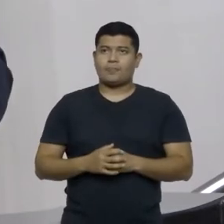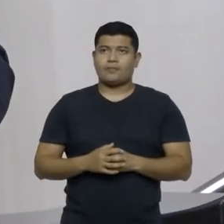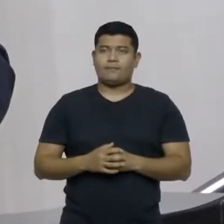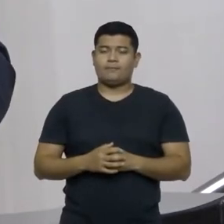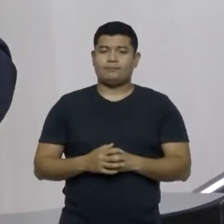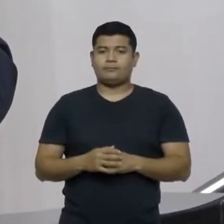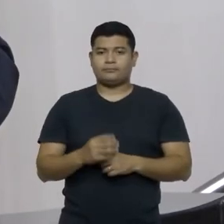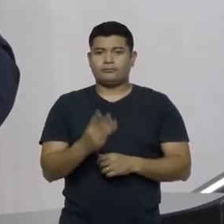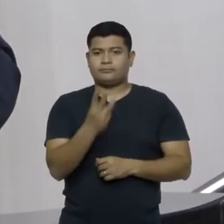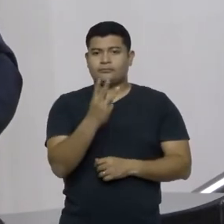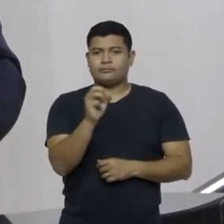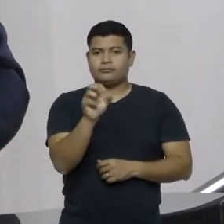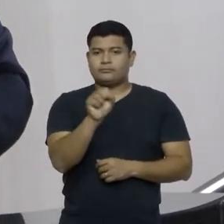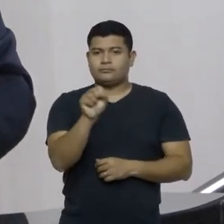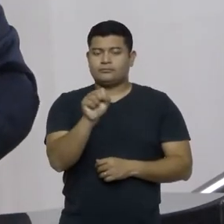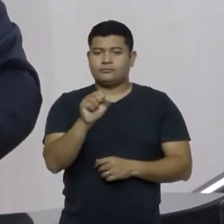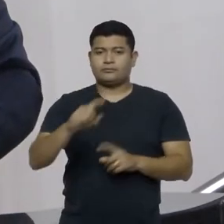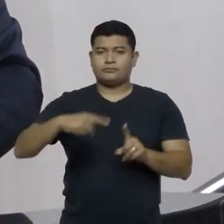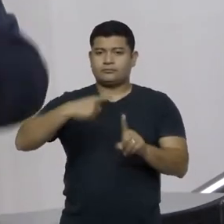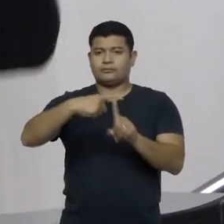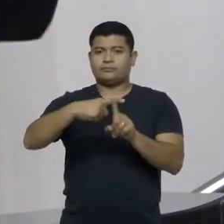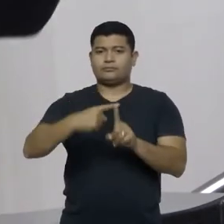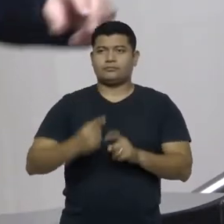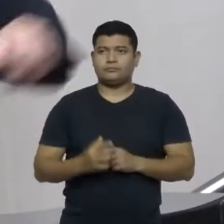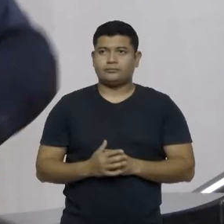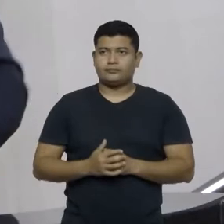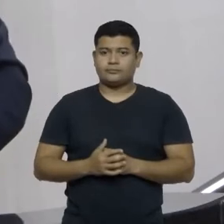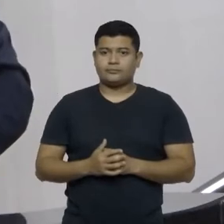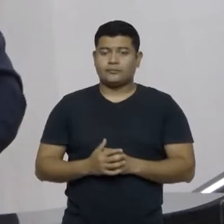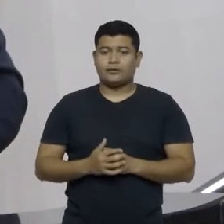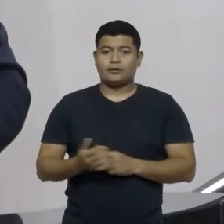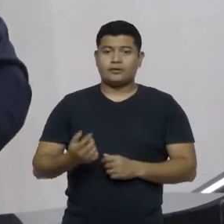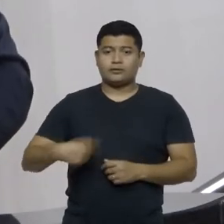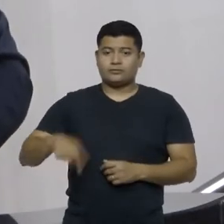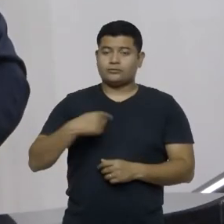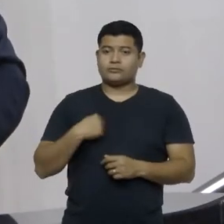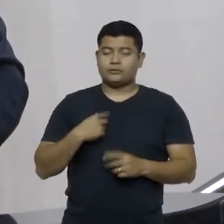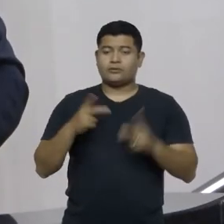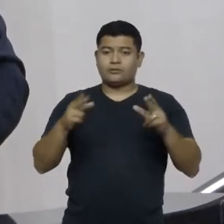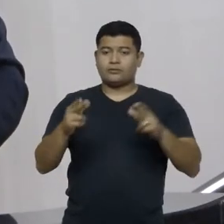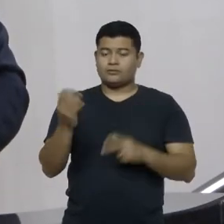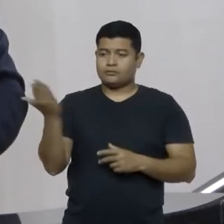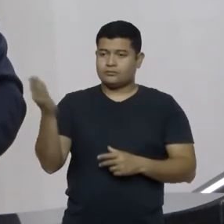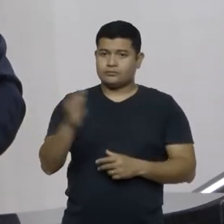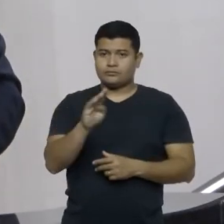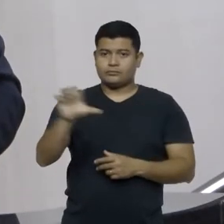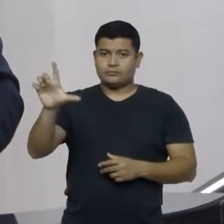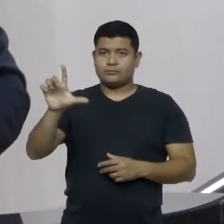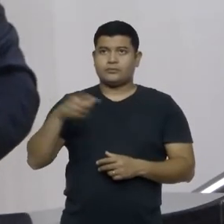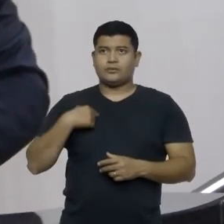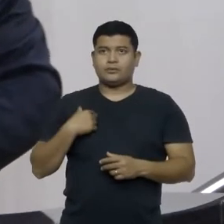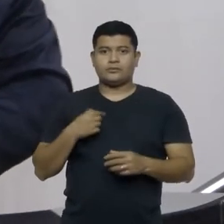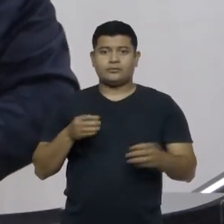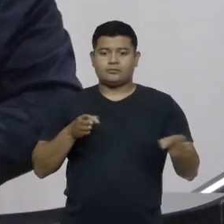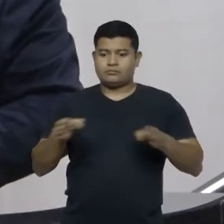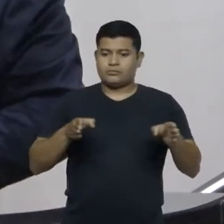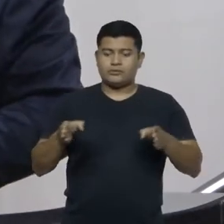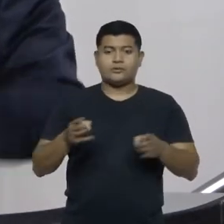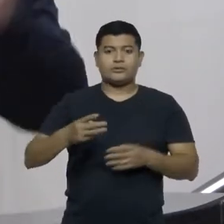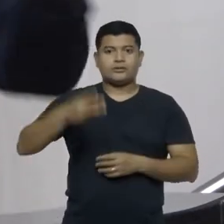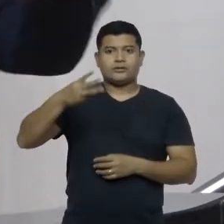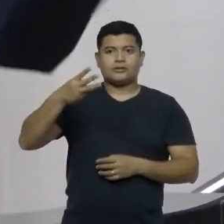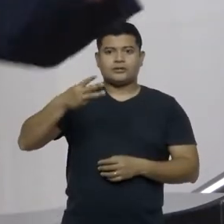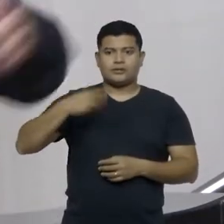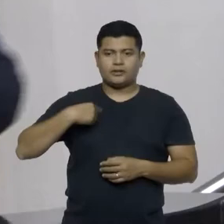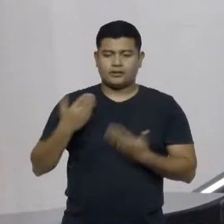Mais 30 segundos. Algo que nós fizemos, inclusive, no Legislativo Blumenauense, ao longo dos nossos três mandatos como vereadores lá no município,